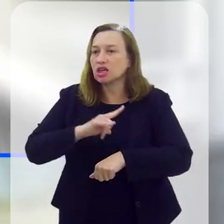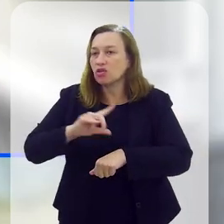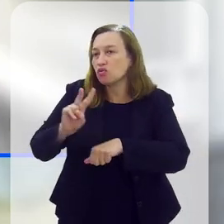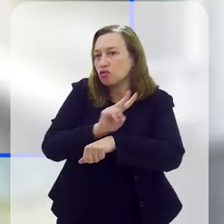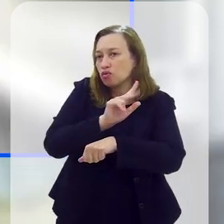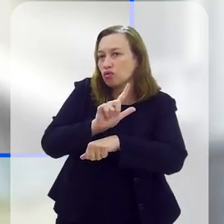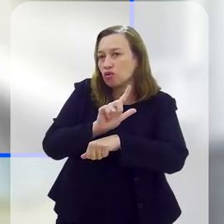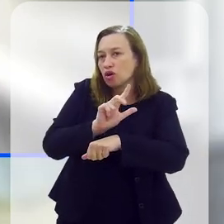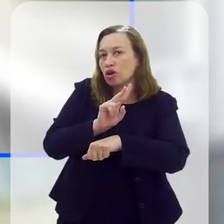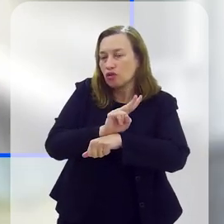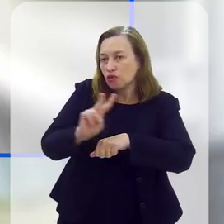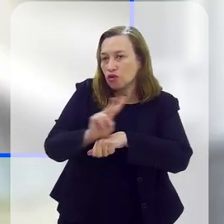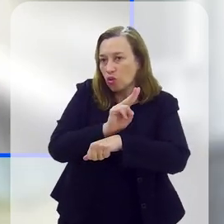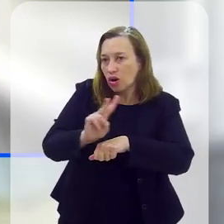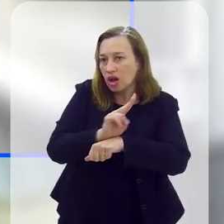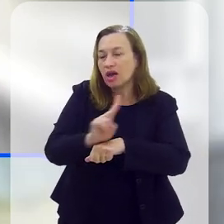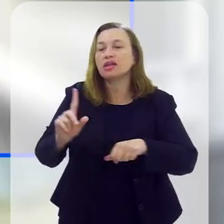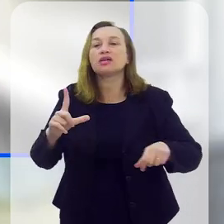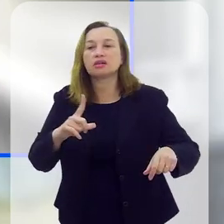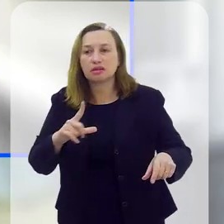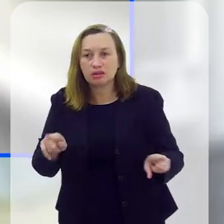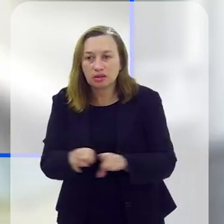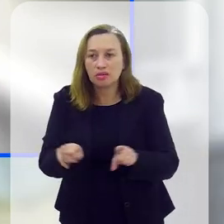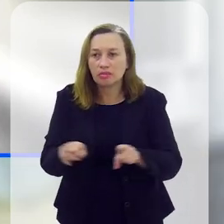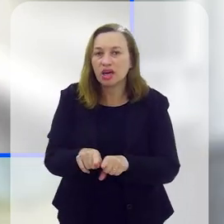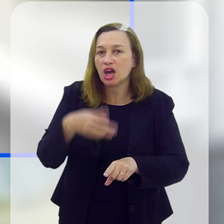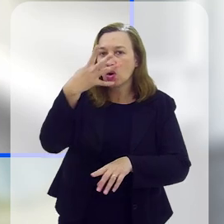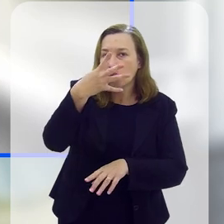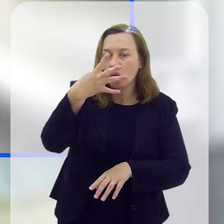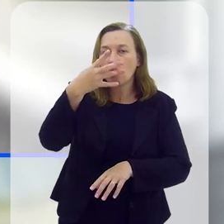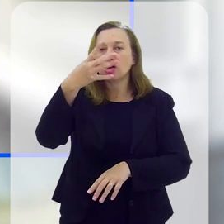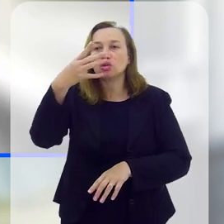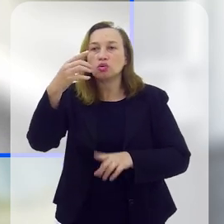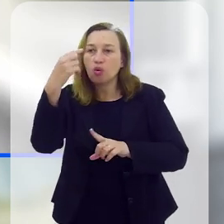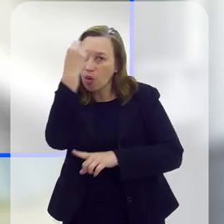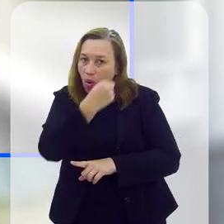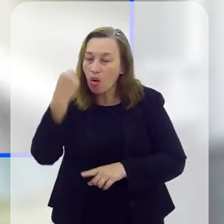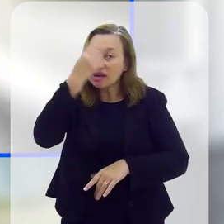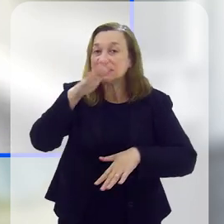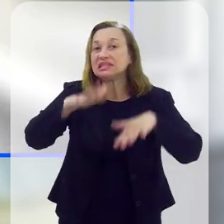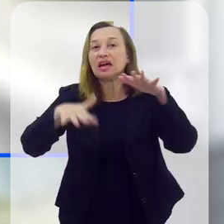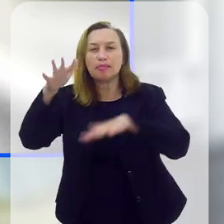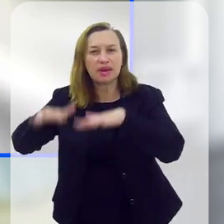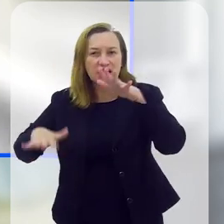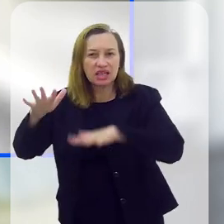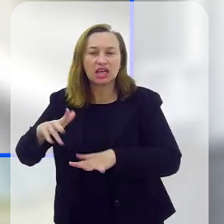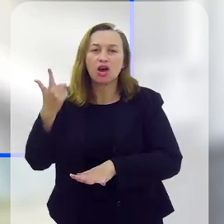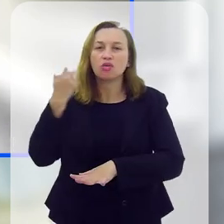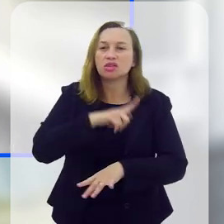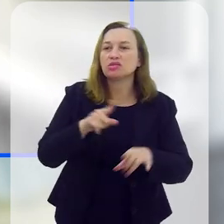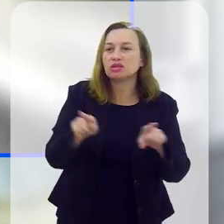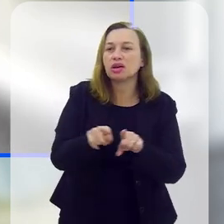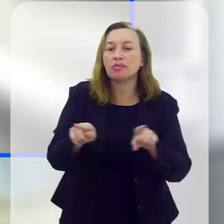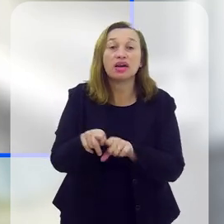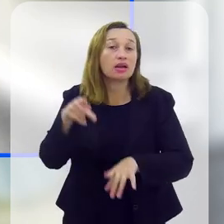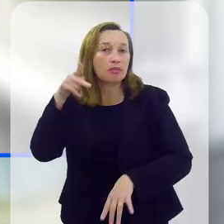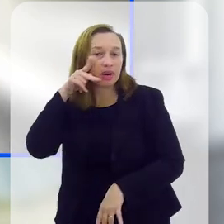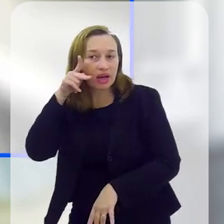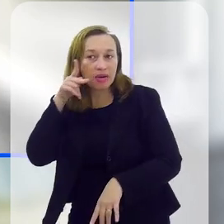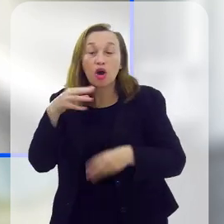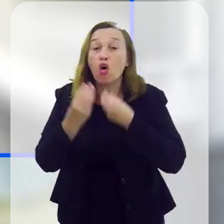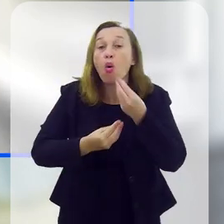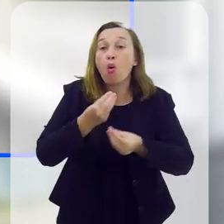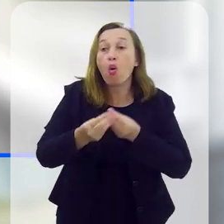o projeto Violeta, né, do Tribunal também, consegue reduzir mais ainda até para 4 horas, em alguns casos, né, então isso tem acontecido também na